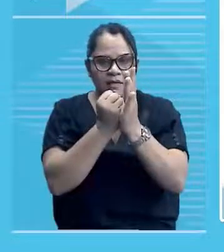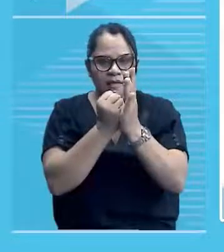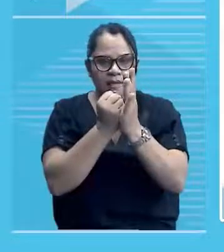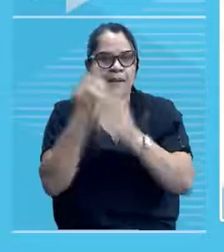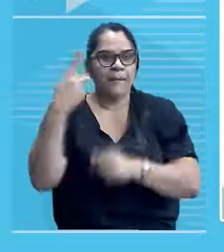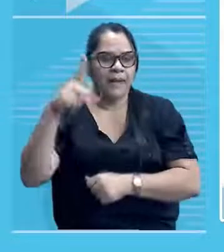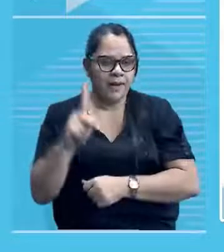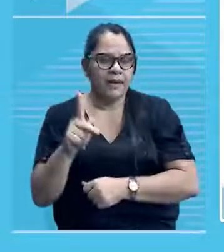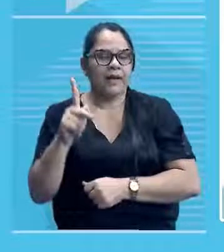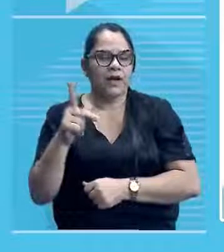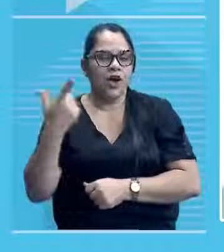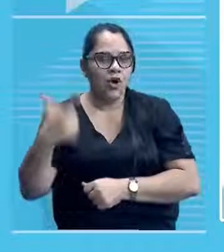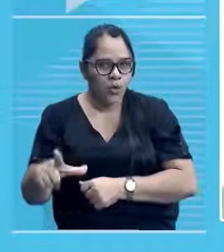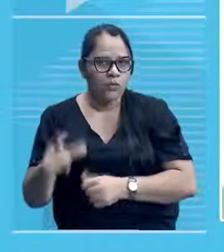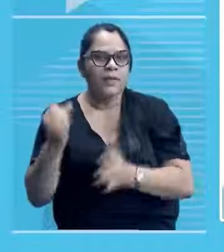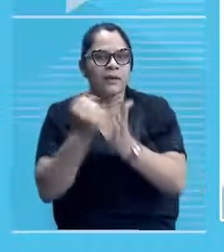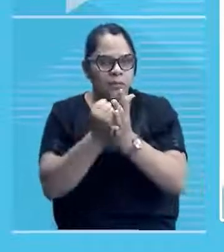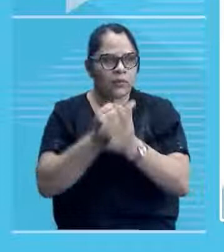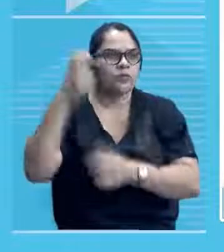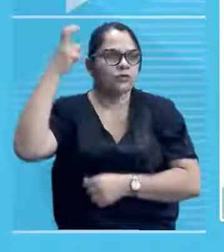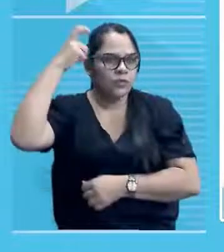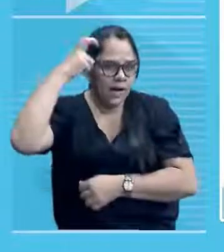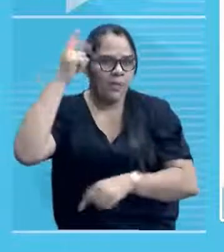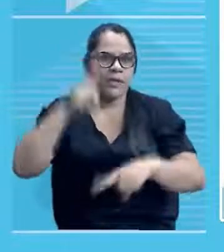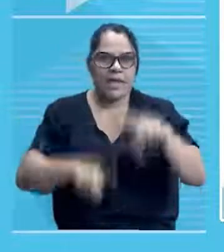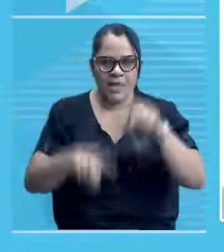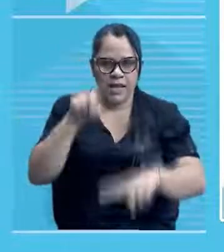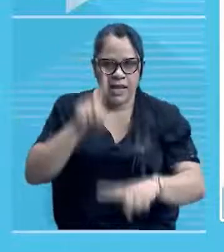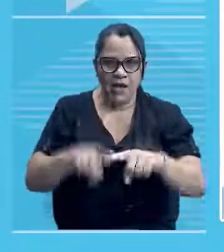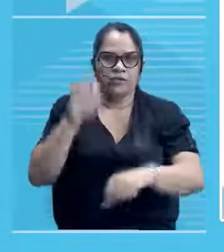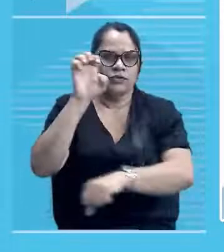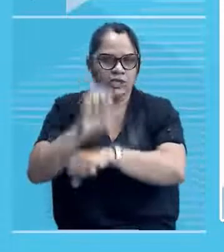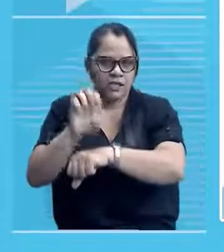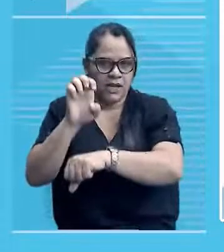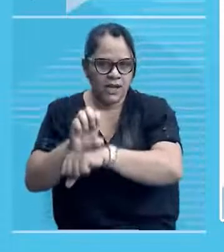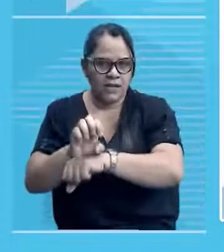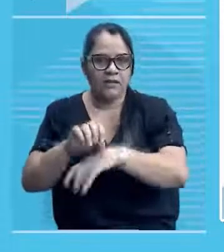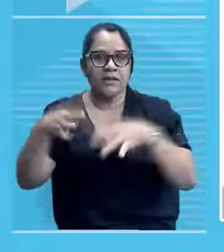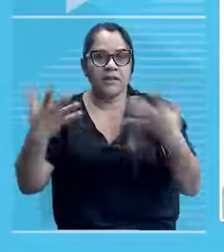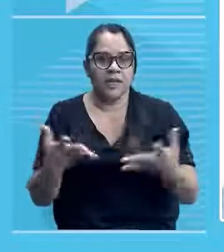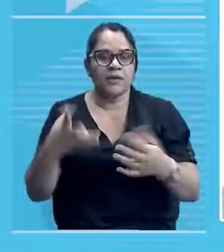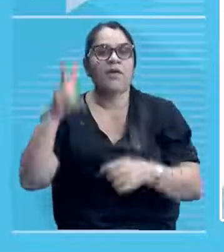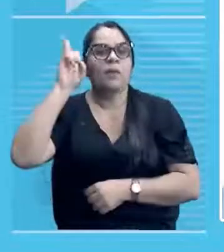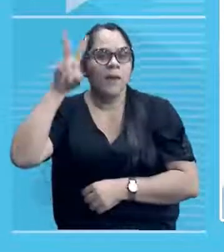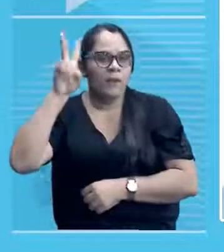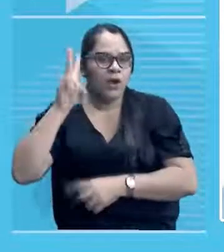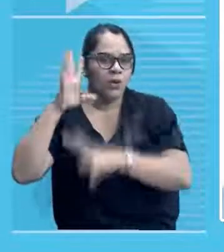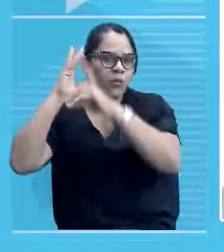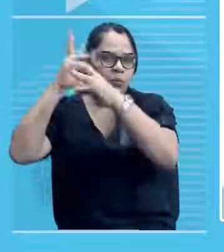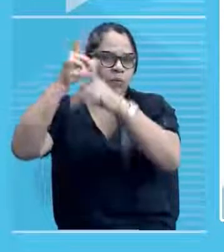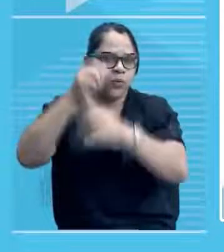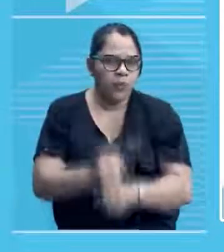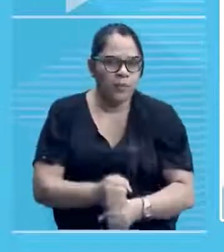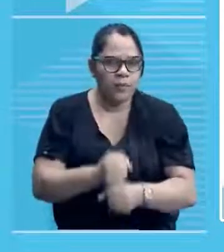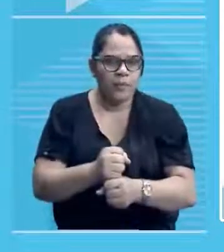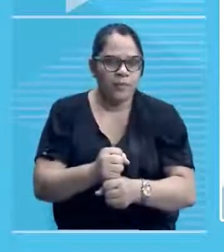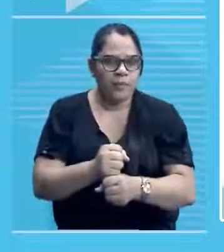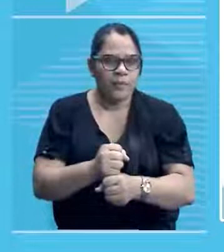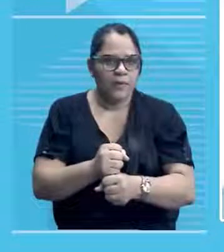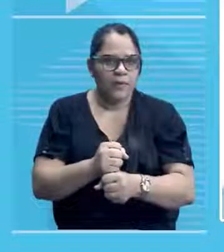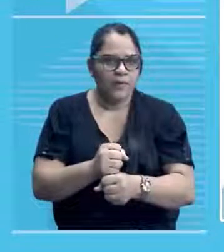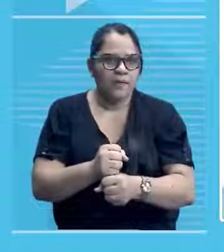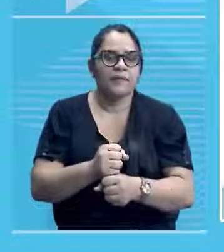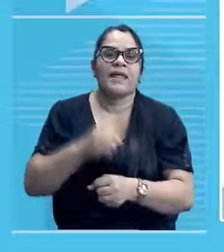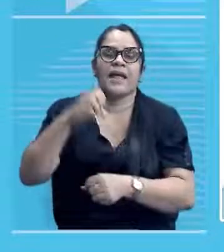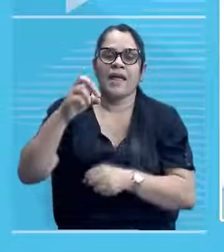cultural material do nosso estado, exatamente, o memorial Esperança Garcia, né? Nós demos um